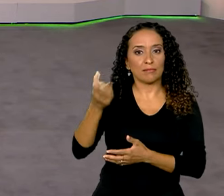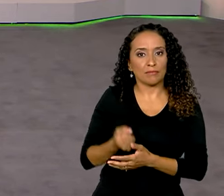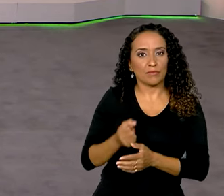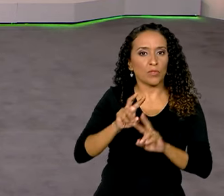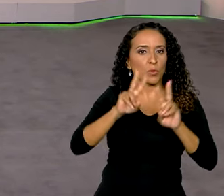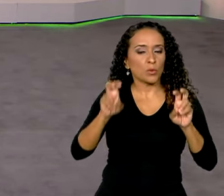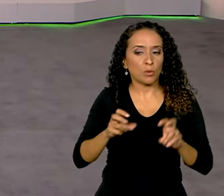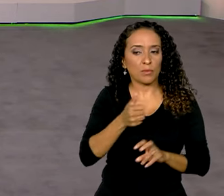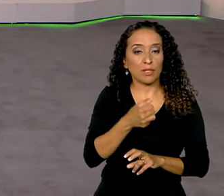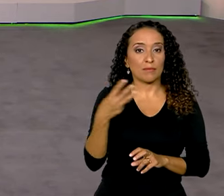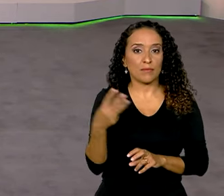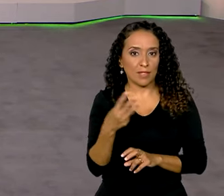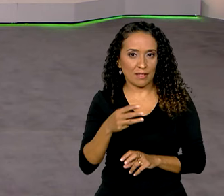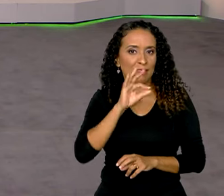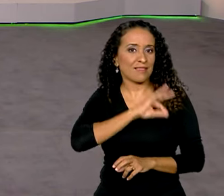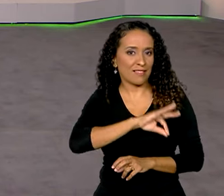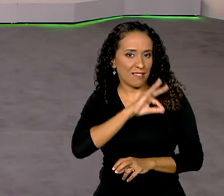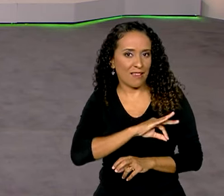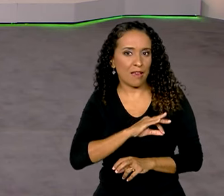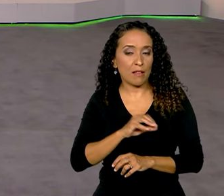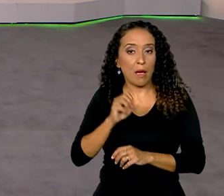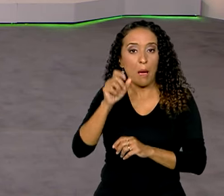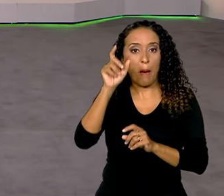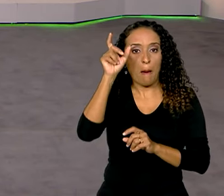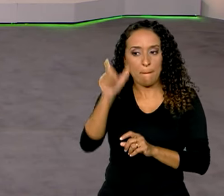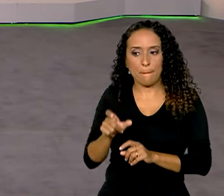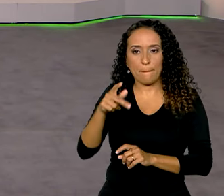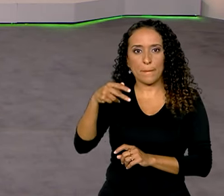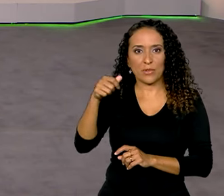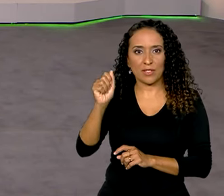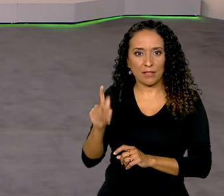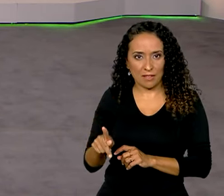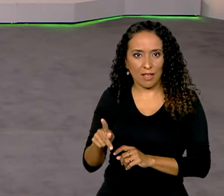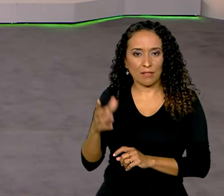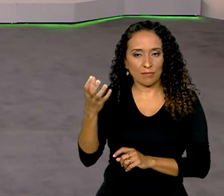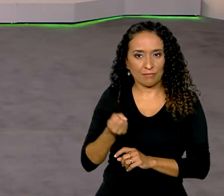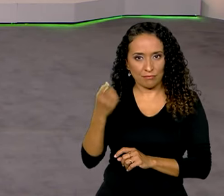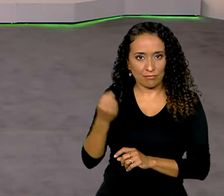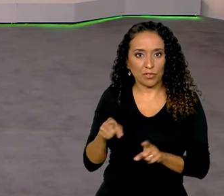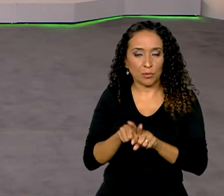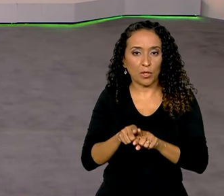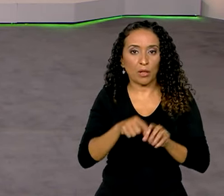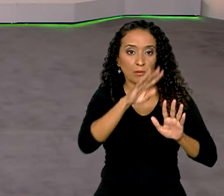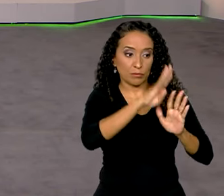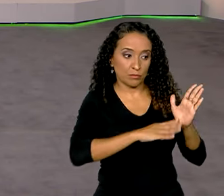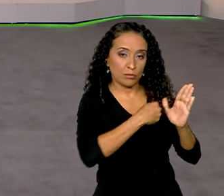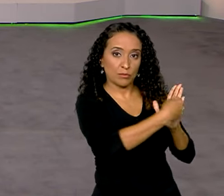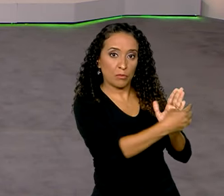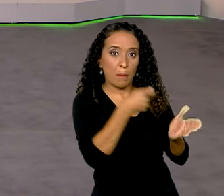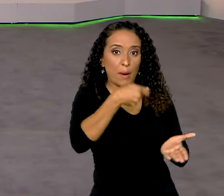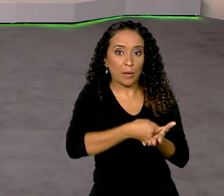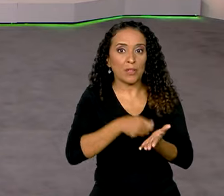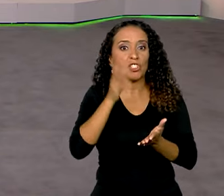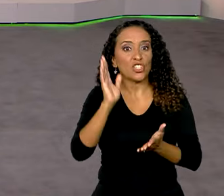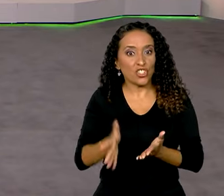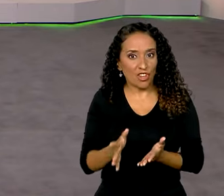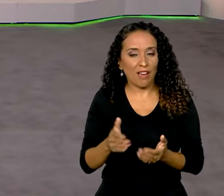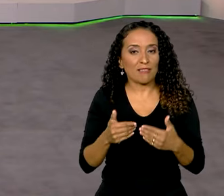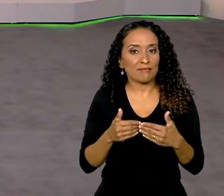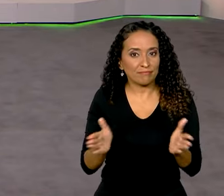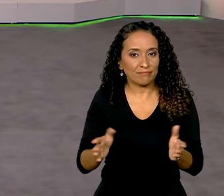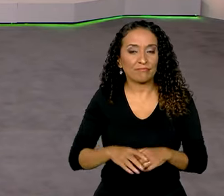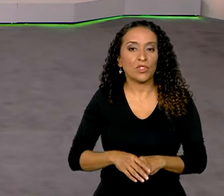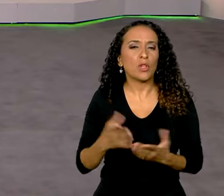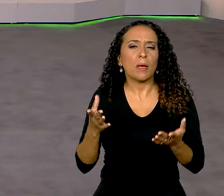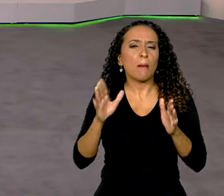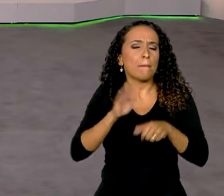relativo ao 13º salário para aposentados e pensionistas. Esse novo calendário de pagamento já está em vigor. E